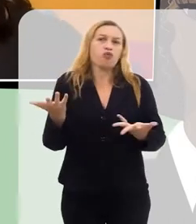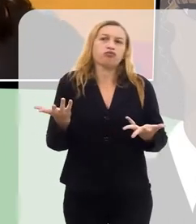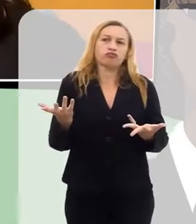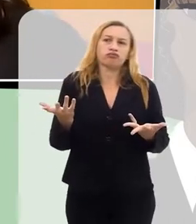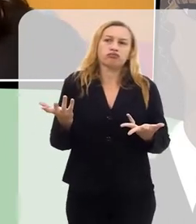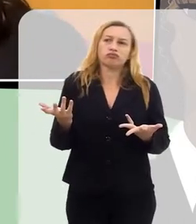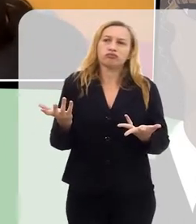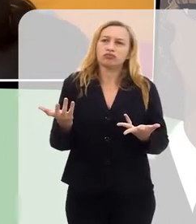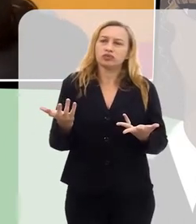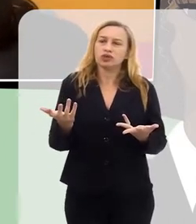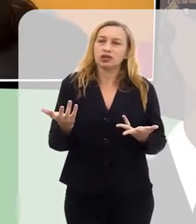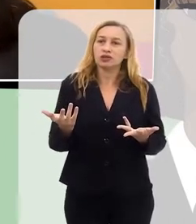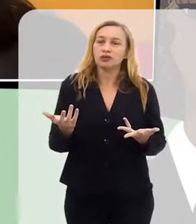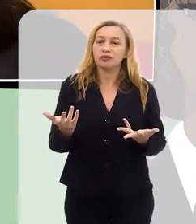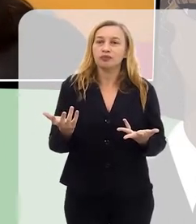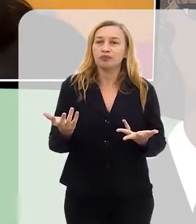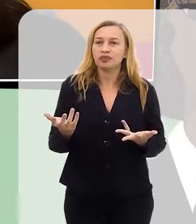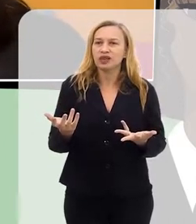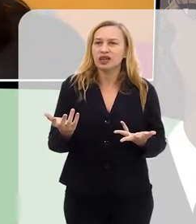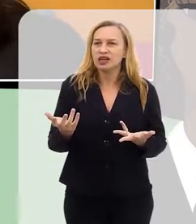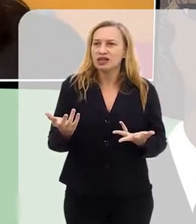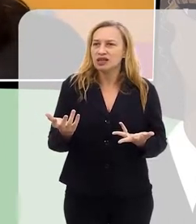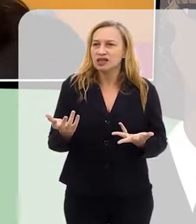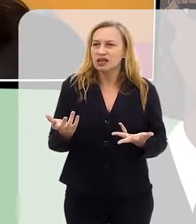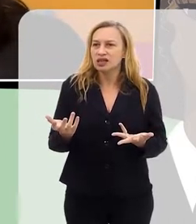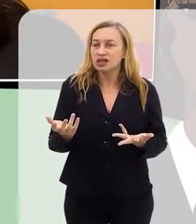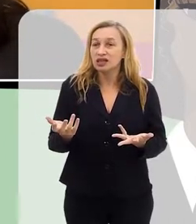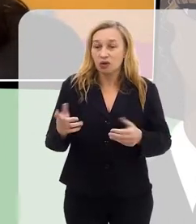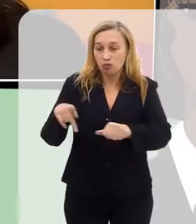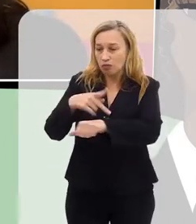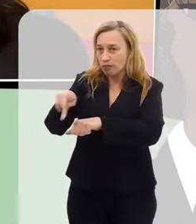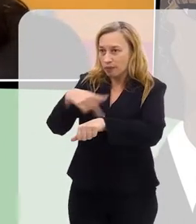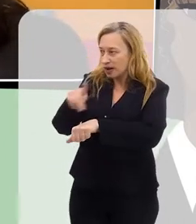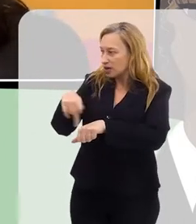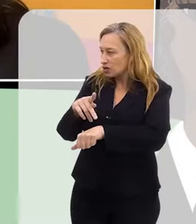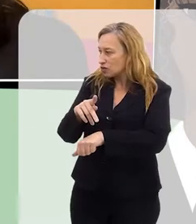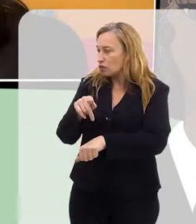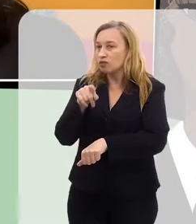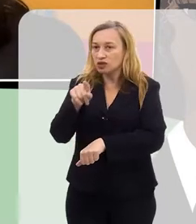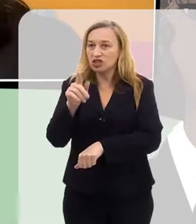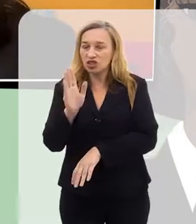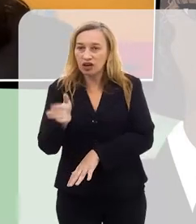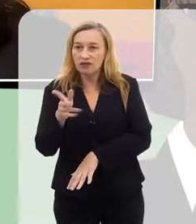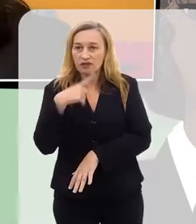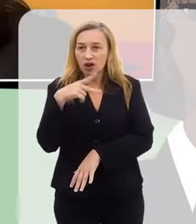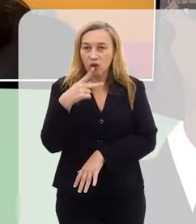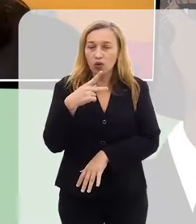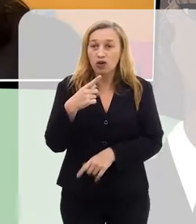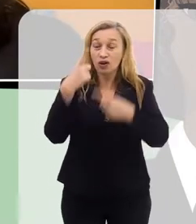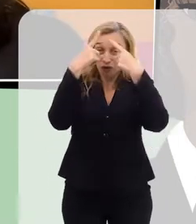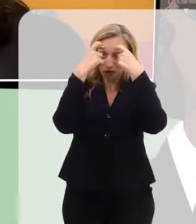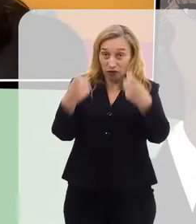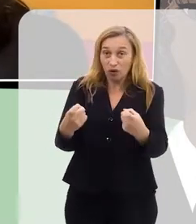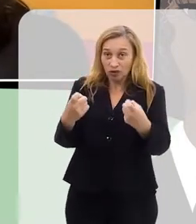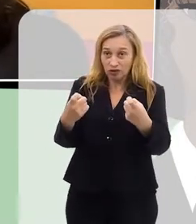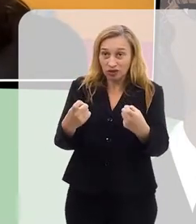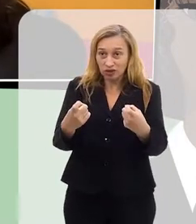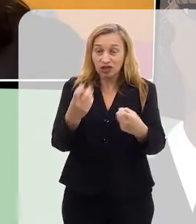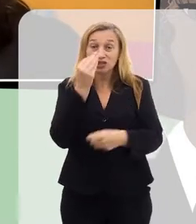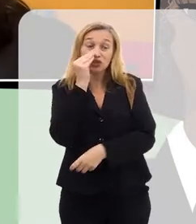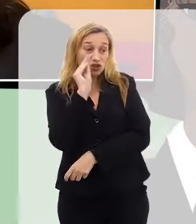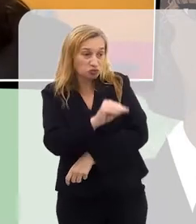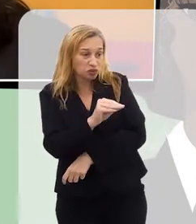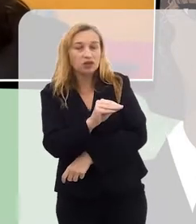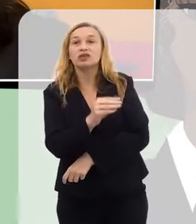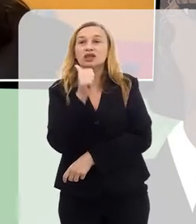normal? A gente, como você falou, a gente é um país extremamente violento, que desrespeita as